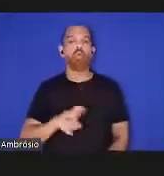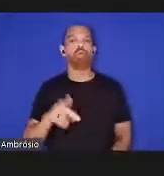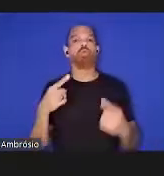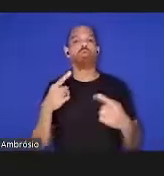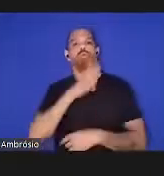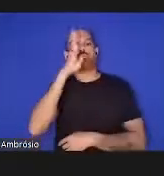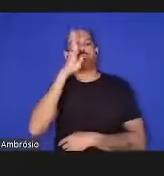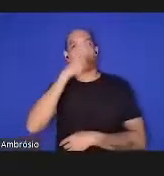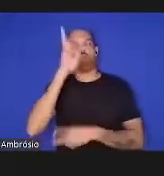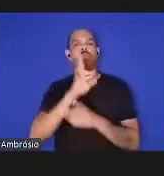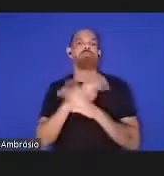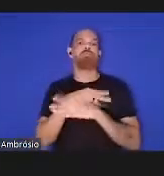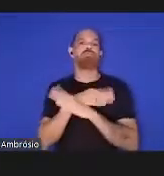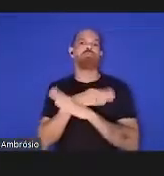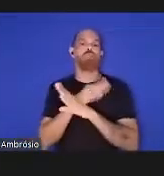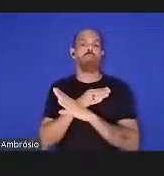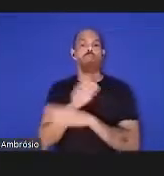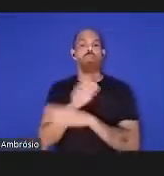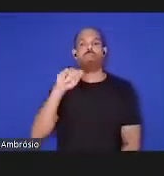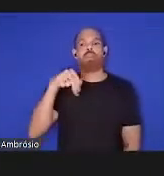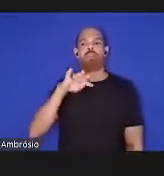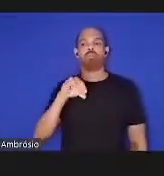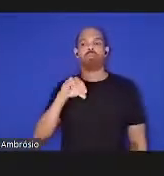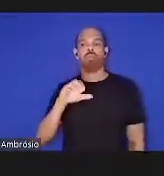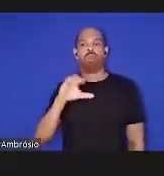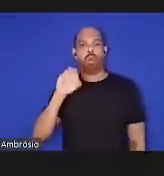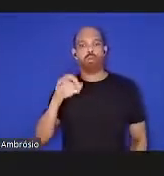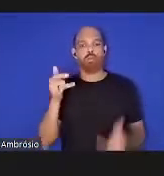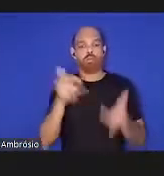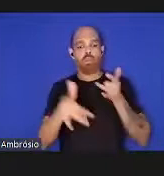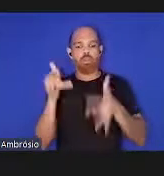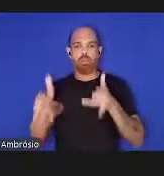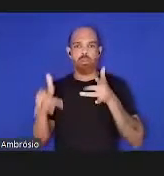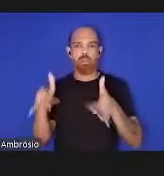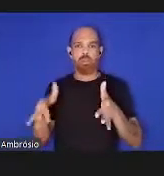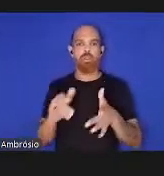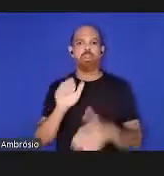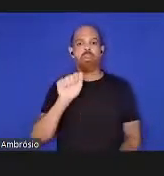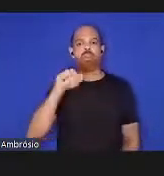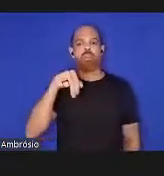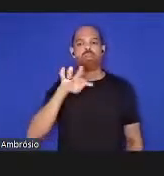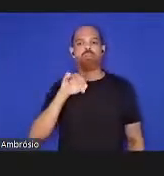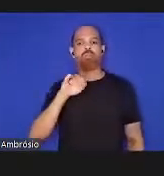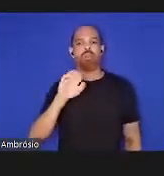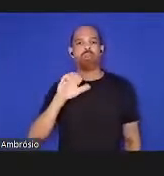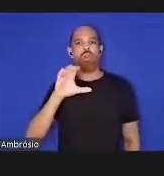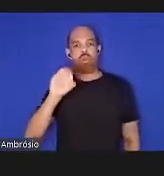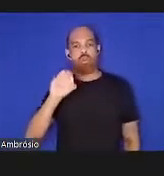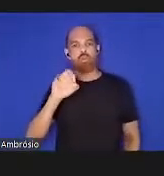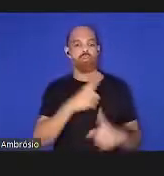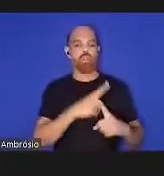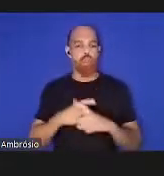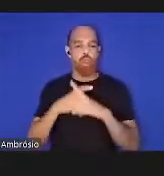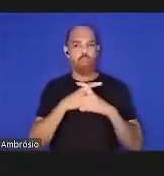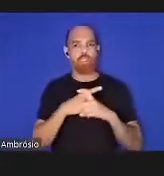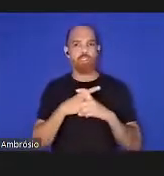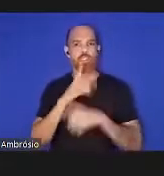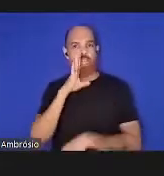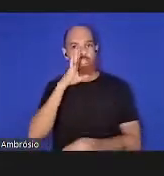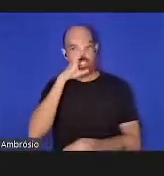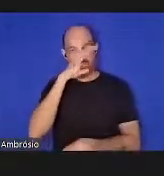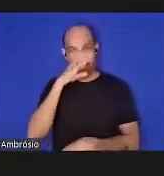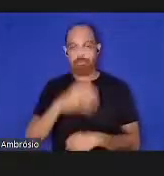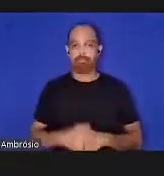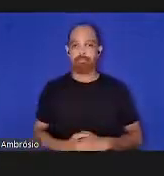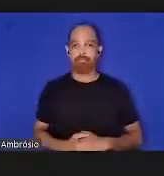animais com o cúmulo ambiental de resíduos de antibióticos e de organismos higiénicos resistentes apesar de